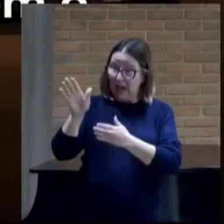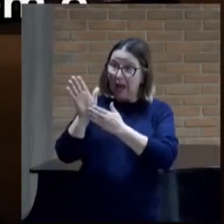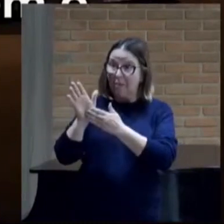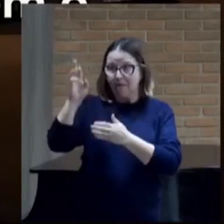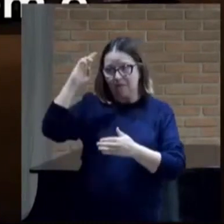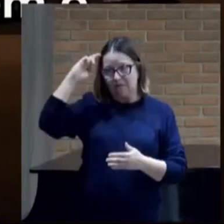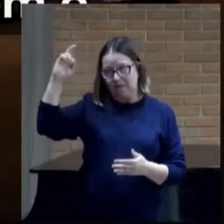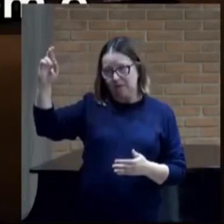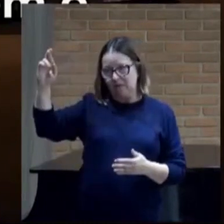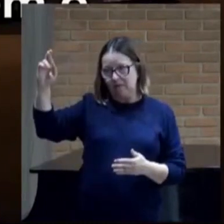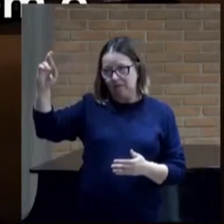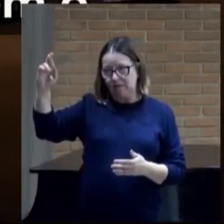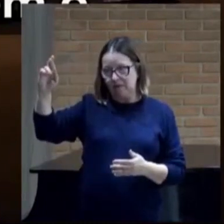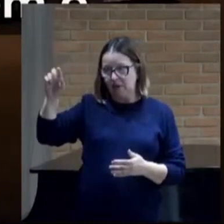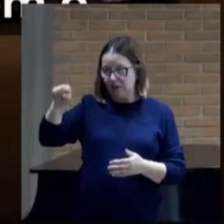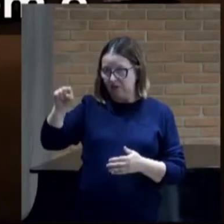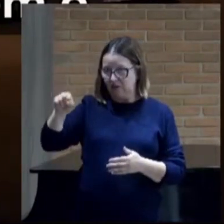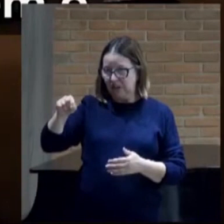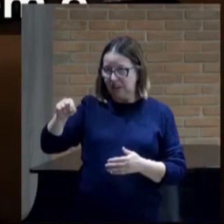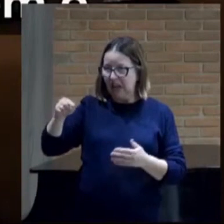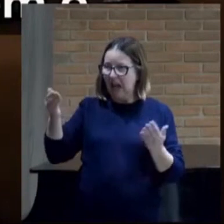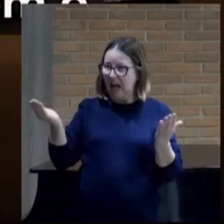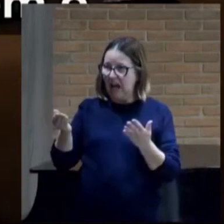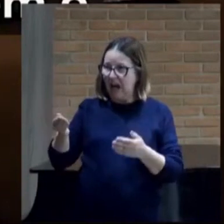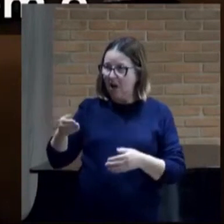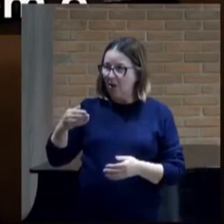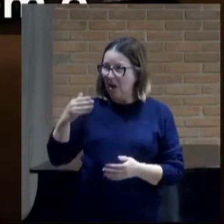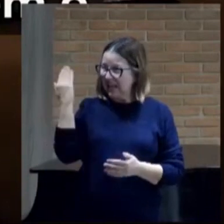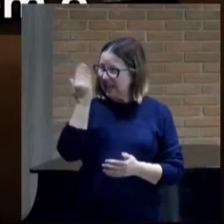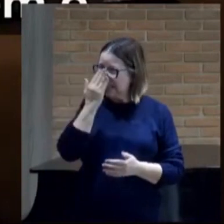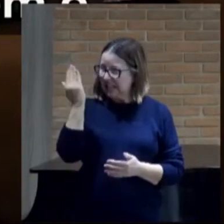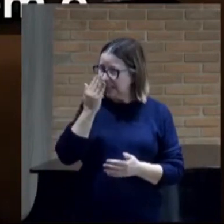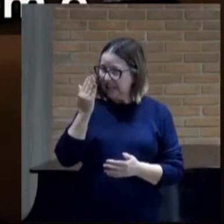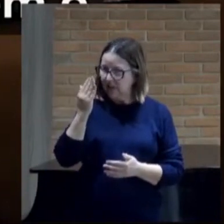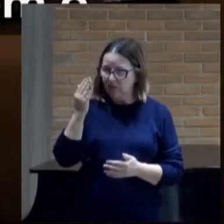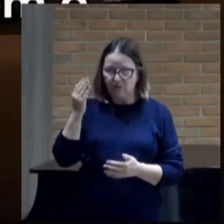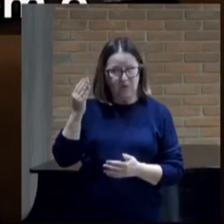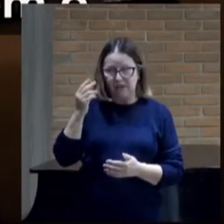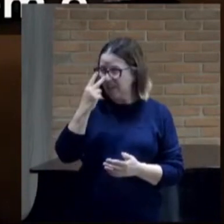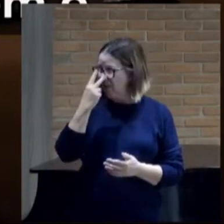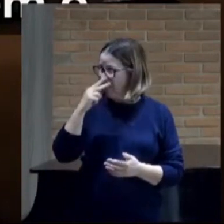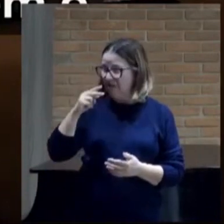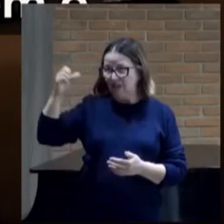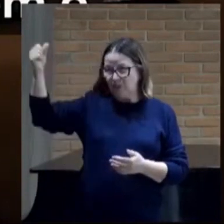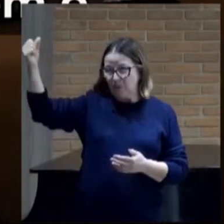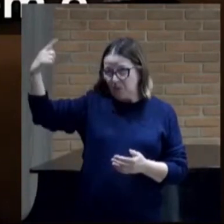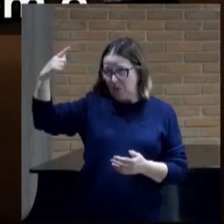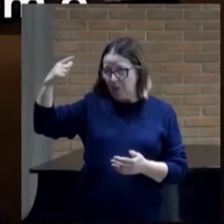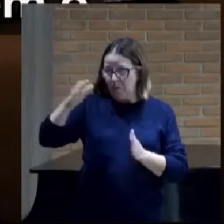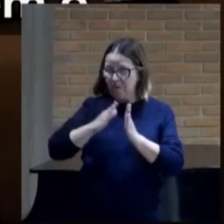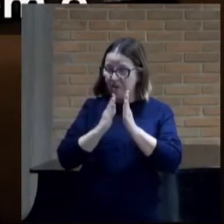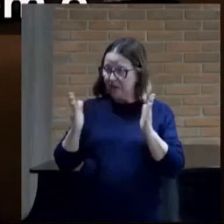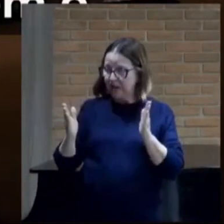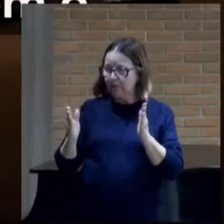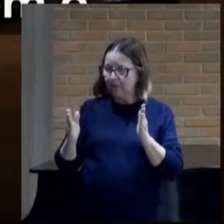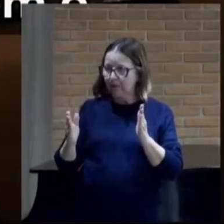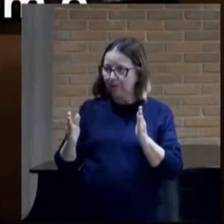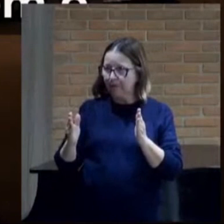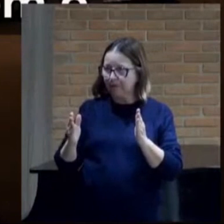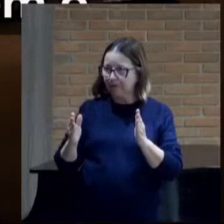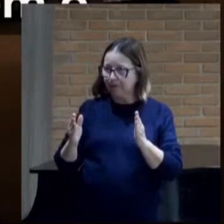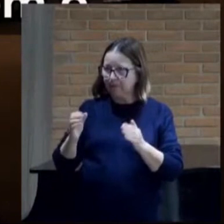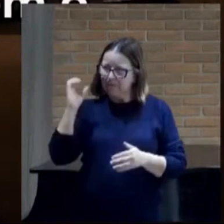do Senhor, e ficarás cego, não vendo o sol por algum tempo. No mesmo instante,